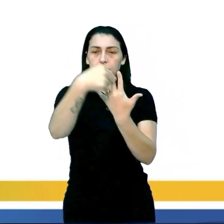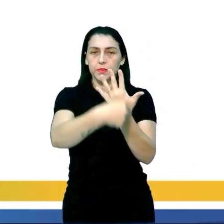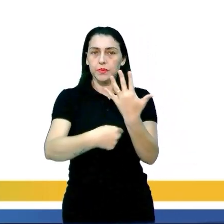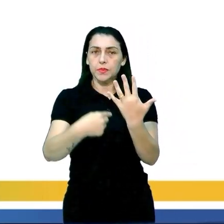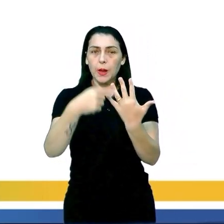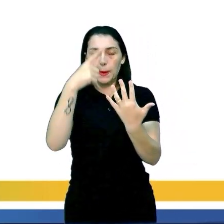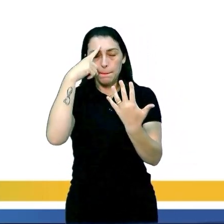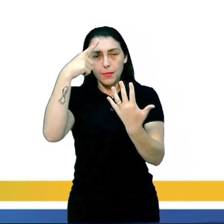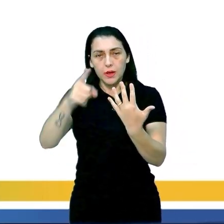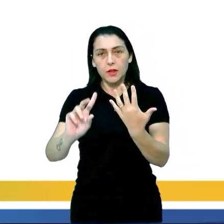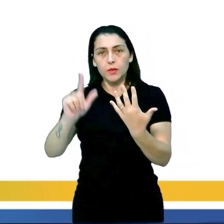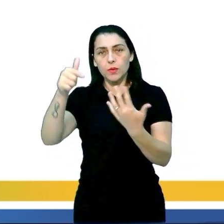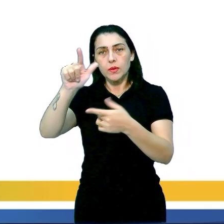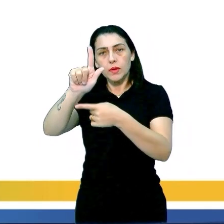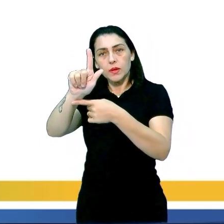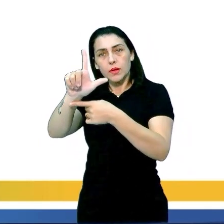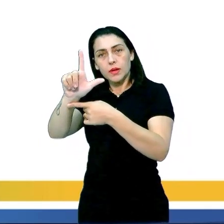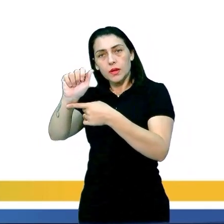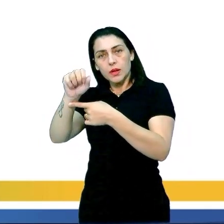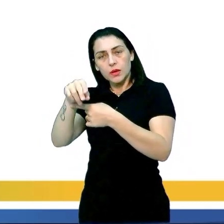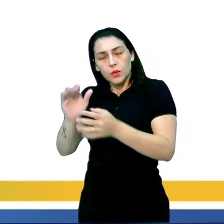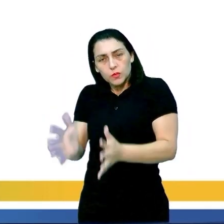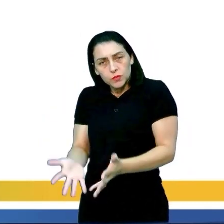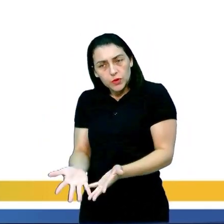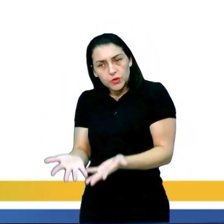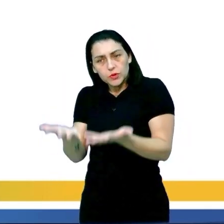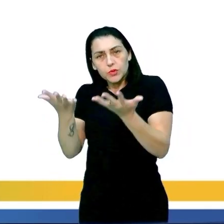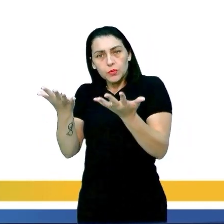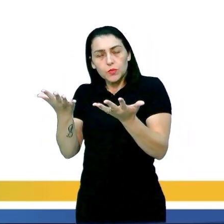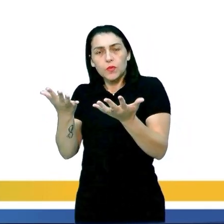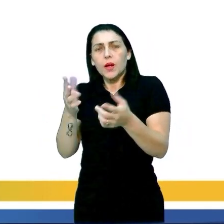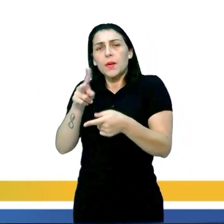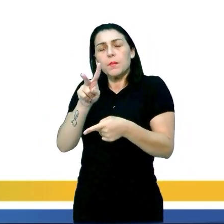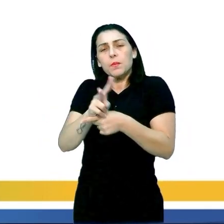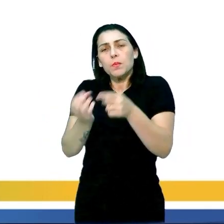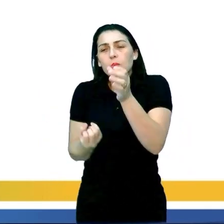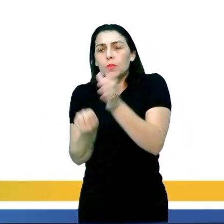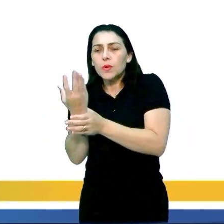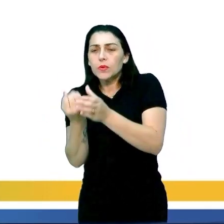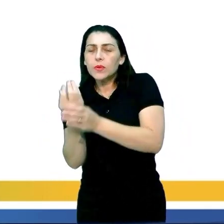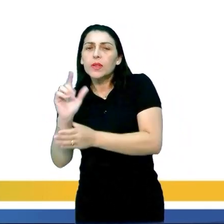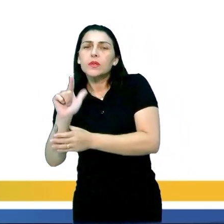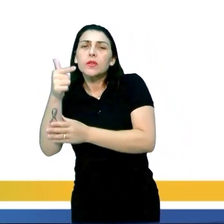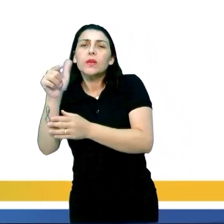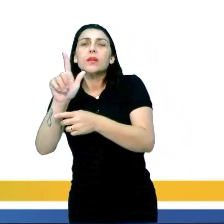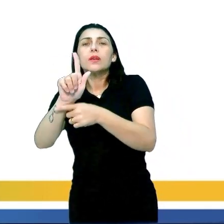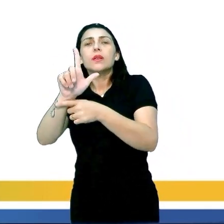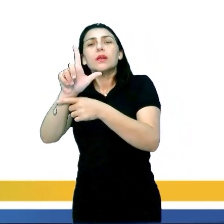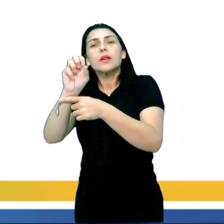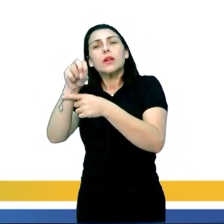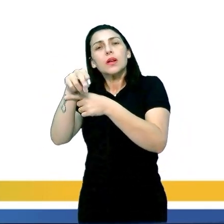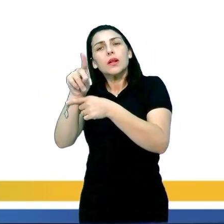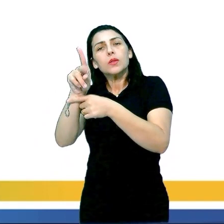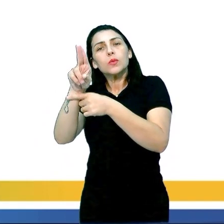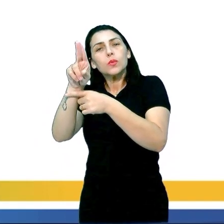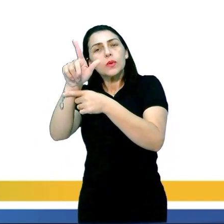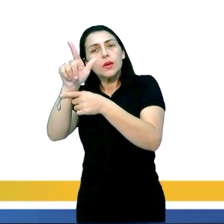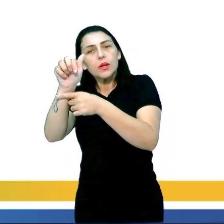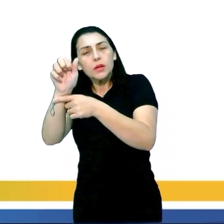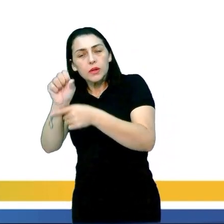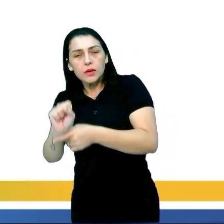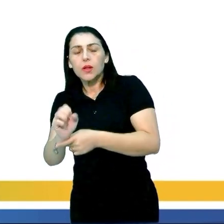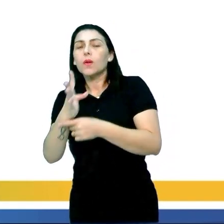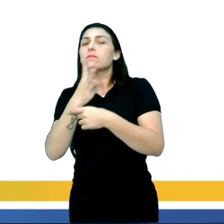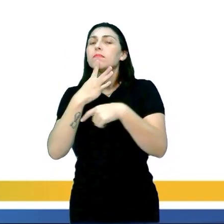as outras glândulas. É ela que vai estimular, vai produzir as outras glândulas. A deno-hipófise é